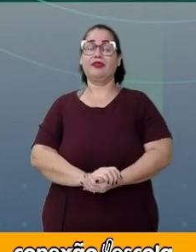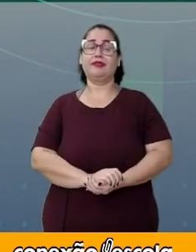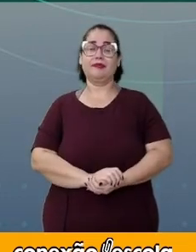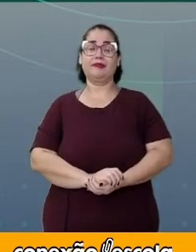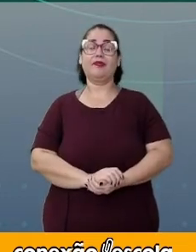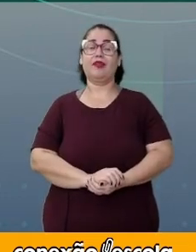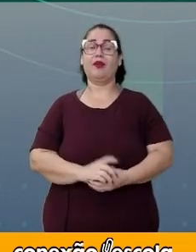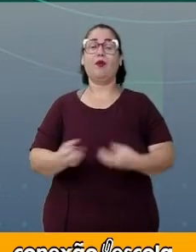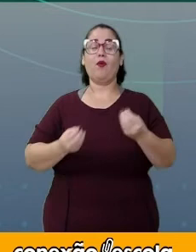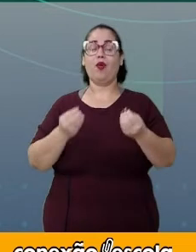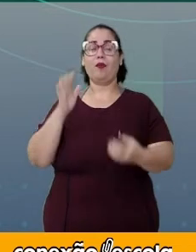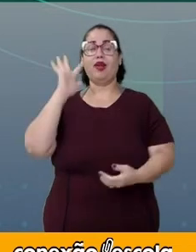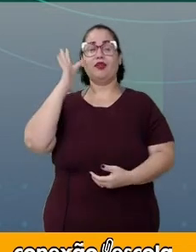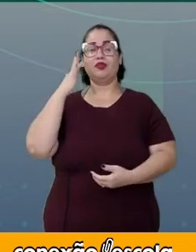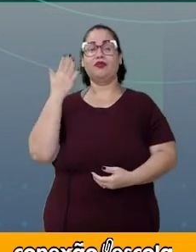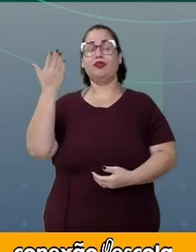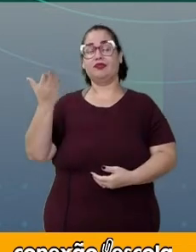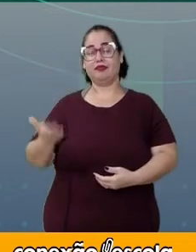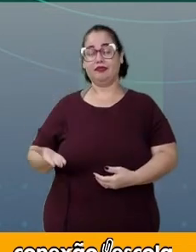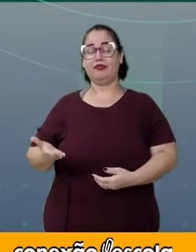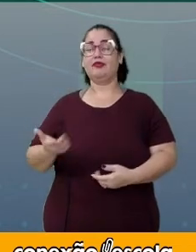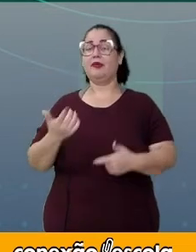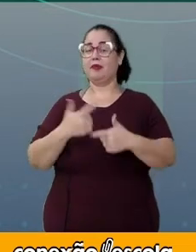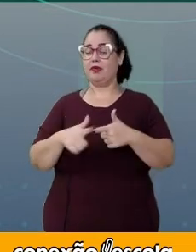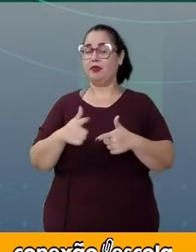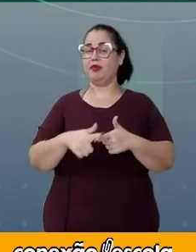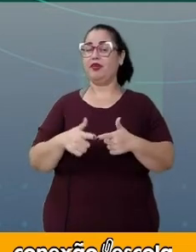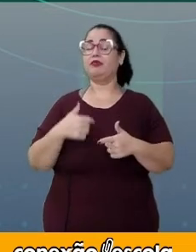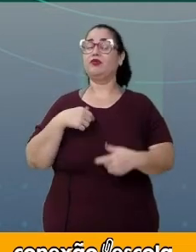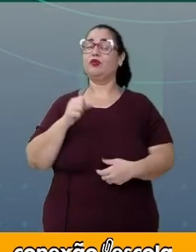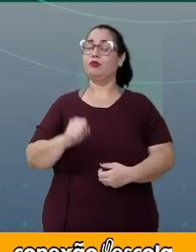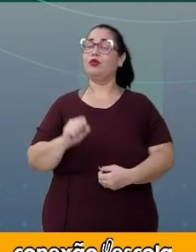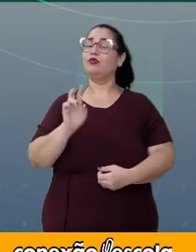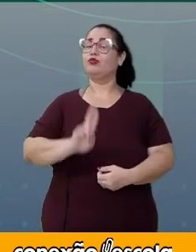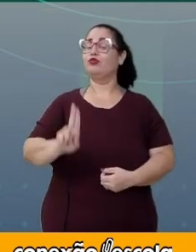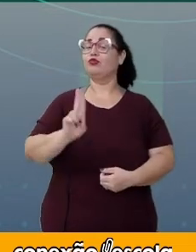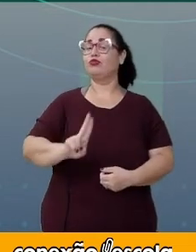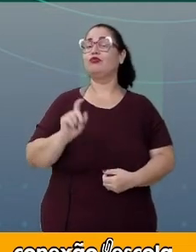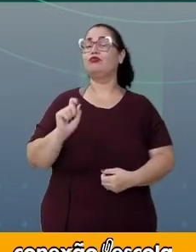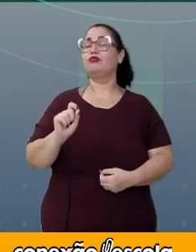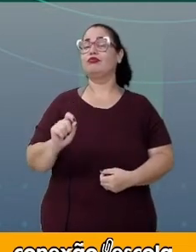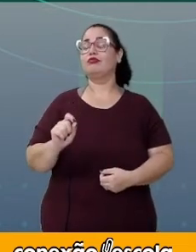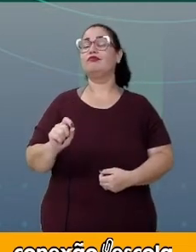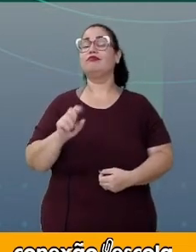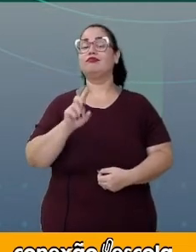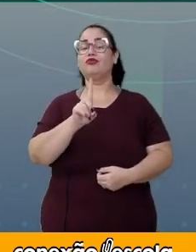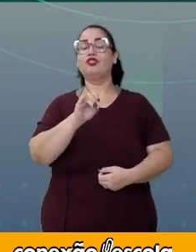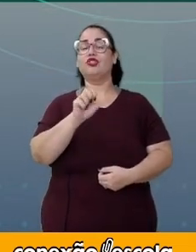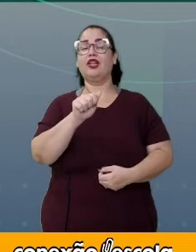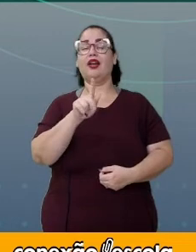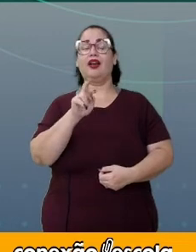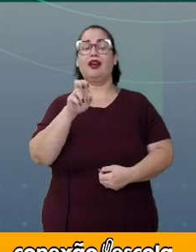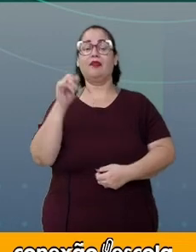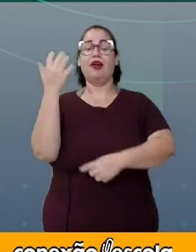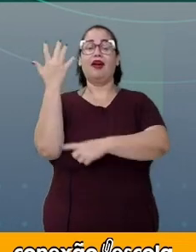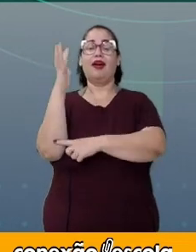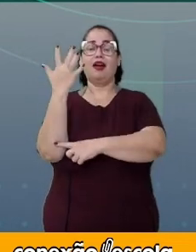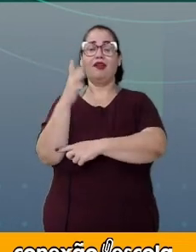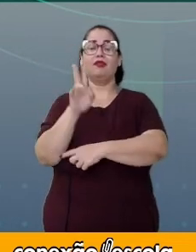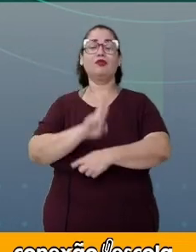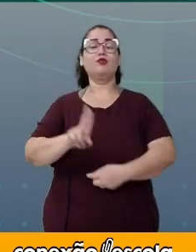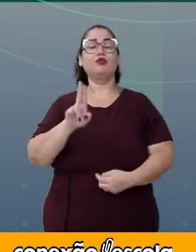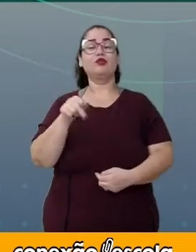ajudar a resolver esse tipo de problema, nós podemos utilizar o diagrama de árvore, também